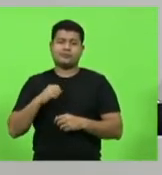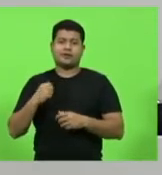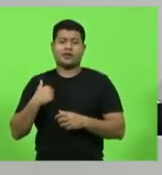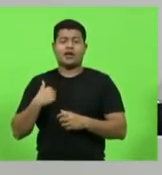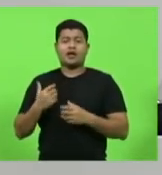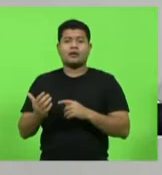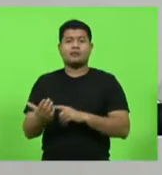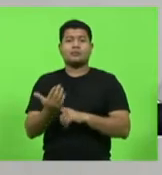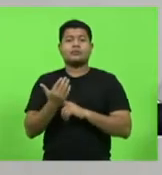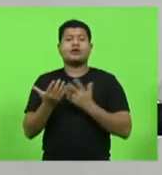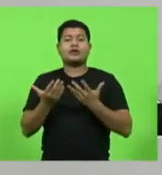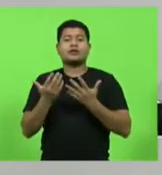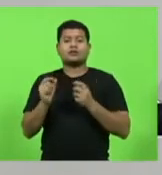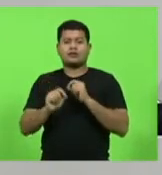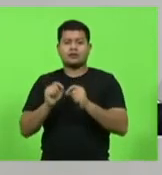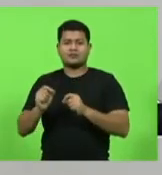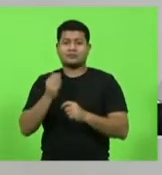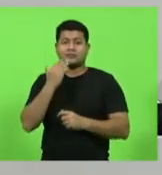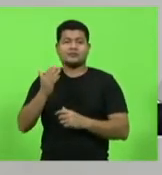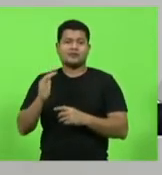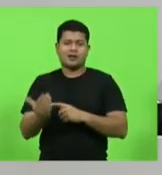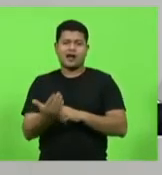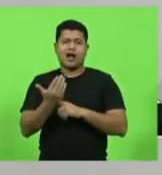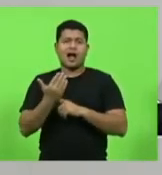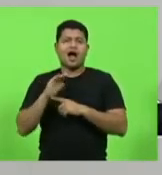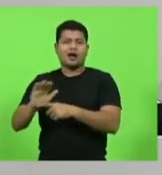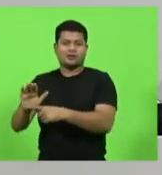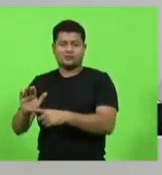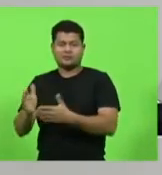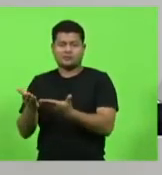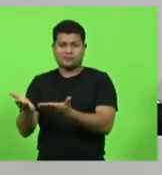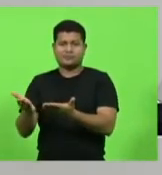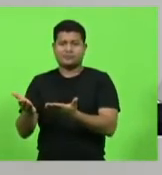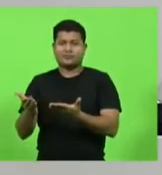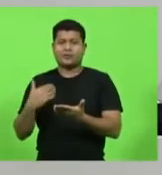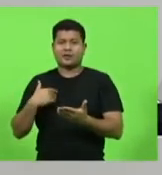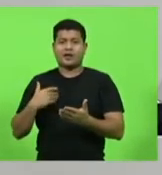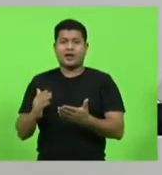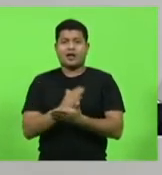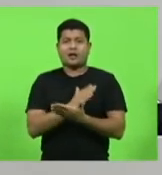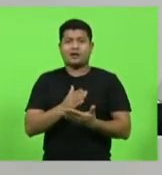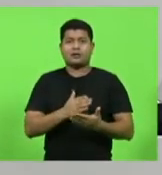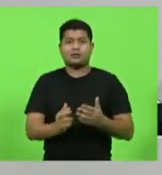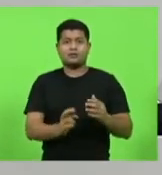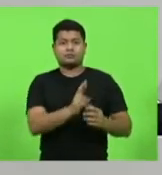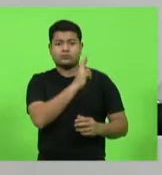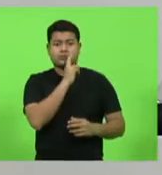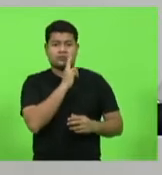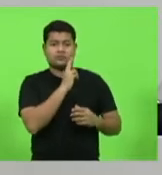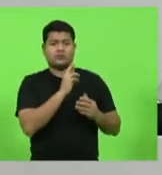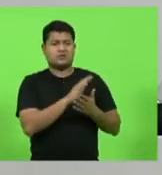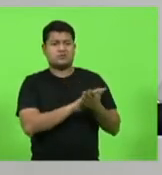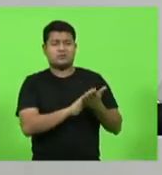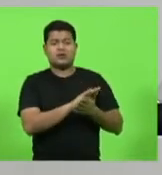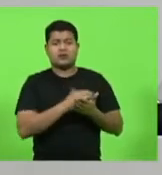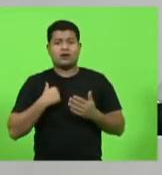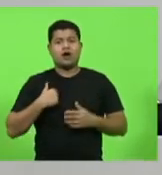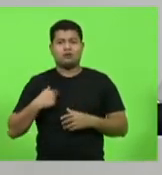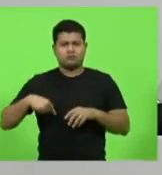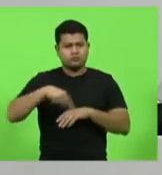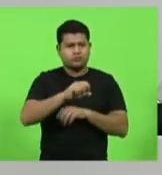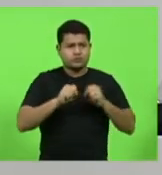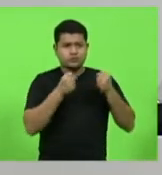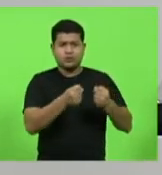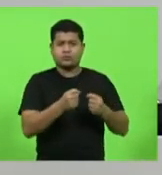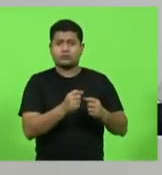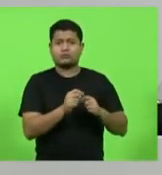pessoas que poderiam ajudar ali de alguma forma, interceder, não me responderam e eu também não respondi o cara. Porque a gente chegou num ponto de